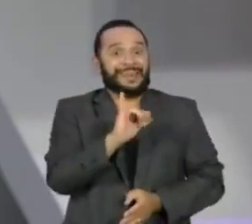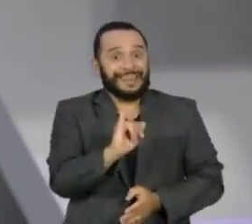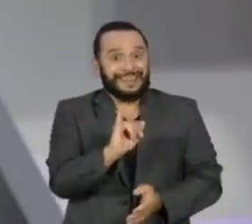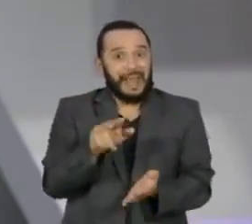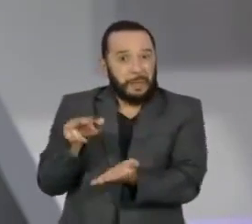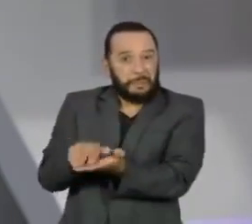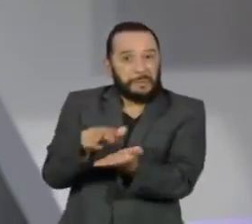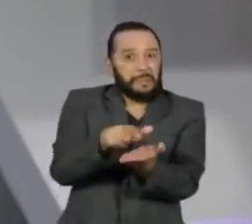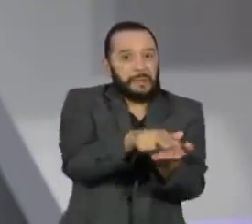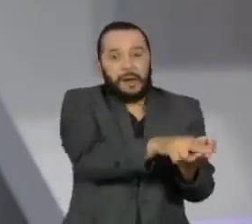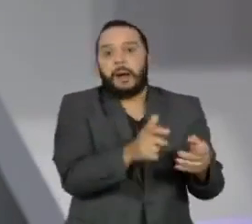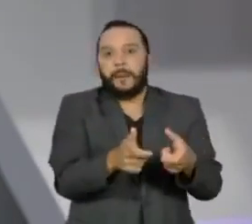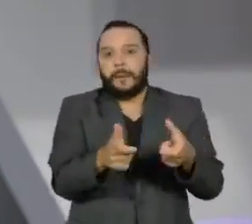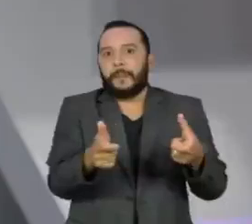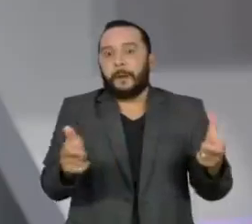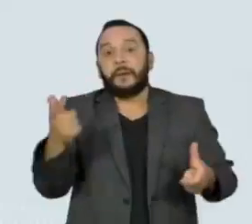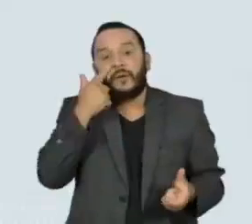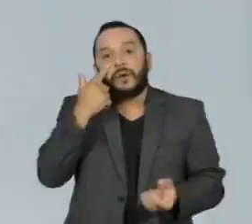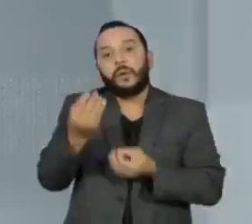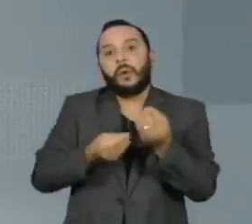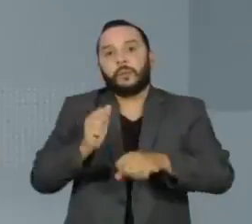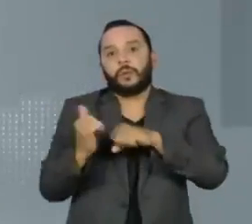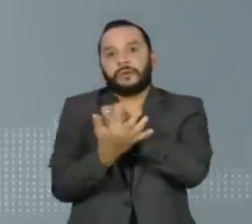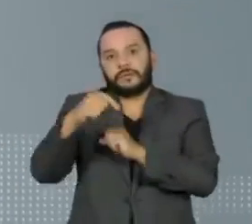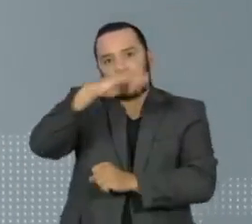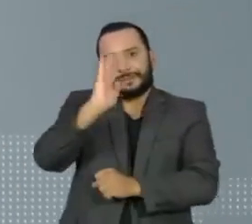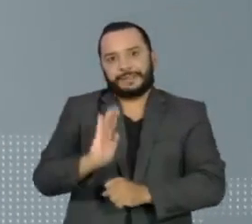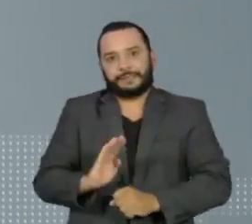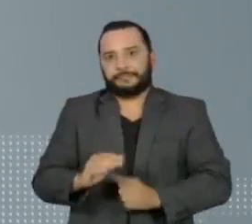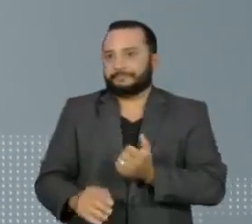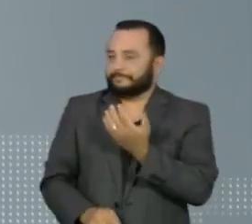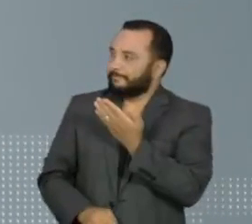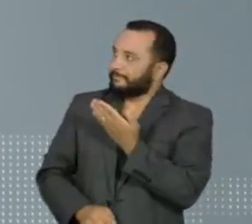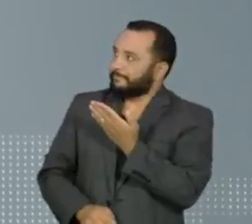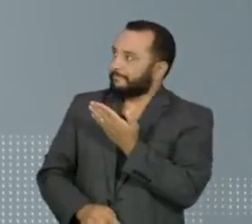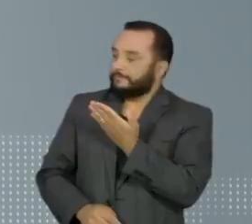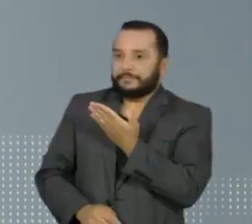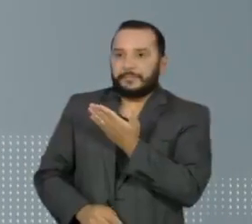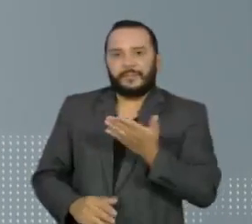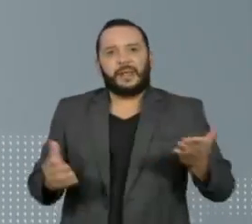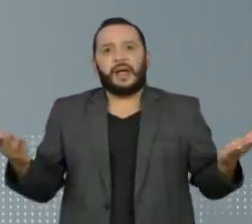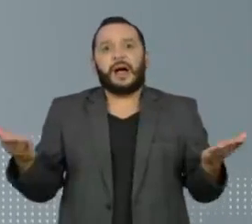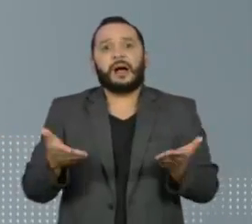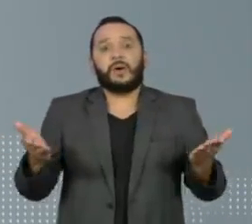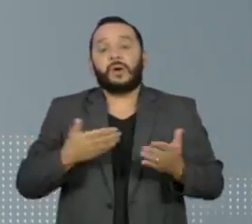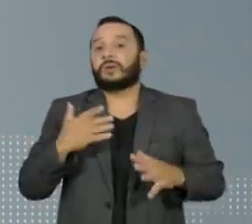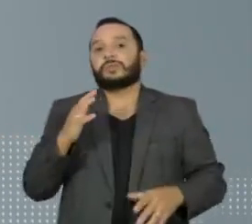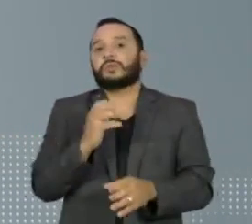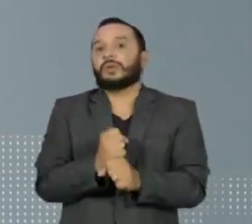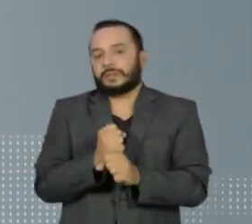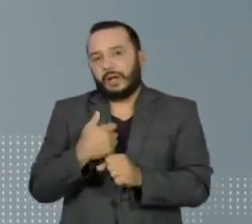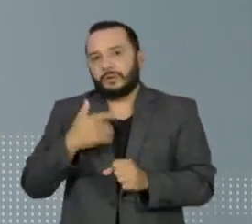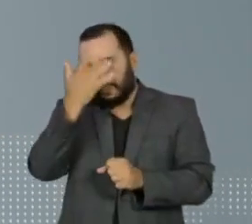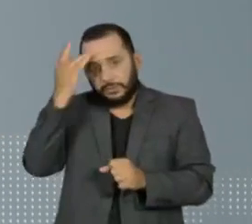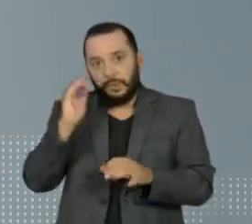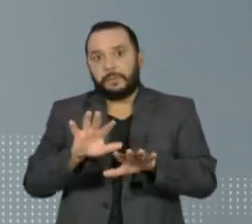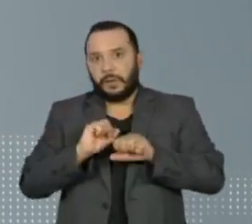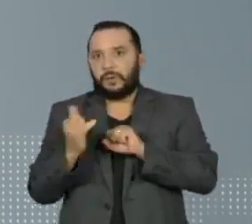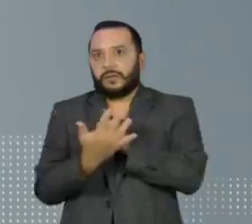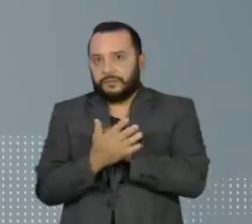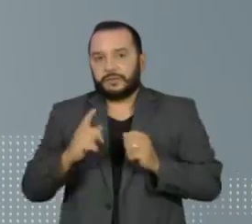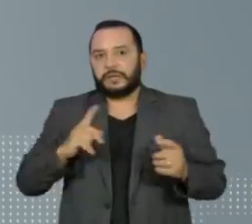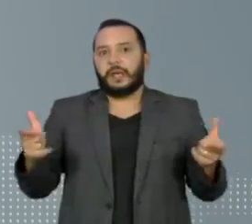Vamos aos números atualizados da pandemia. Neste momento, a média de casos está em queda de 30%,